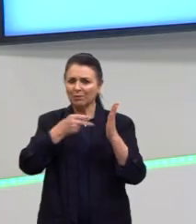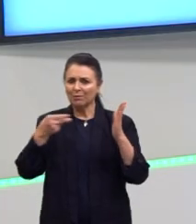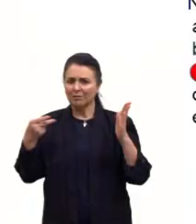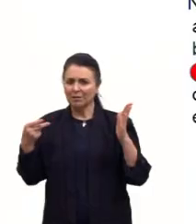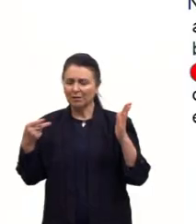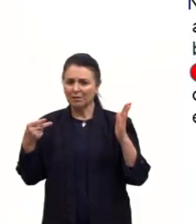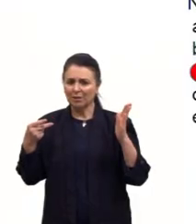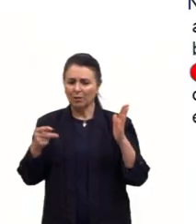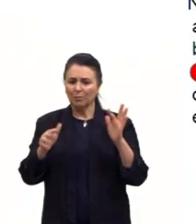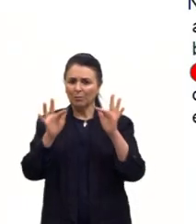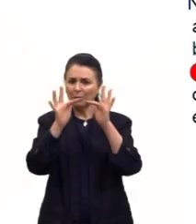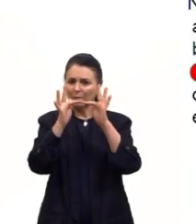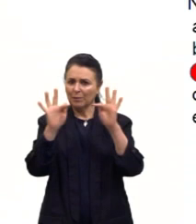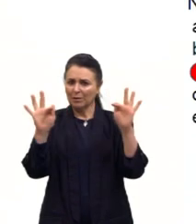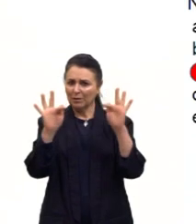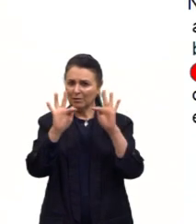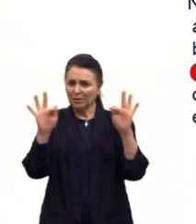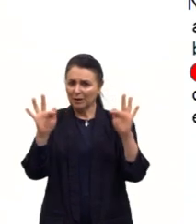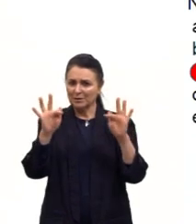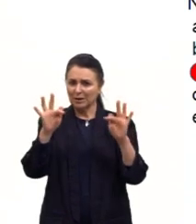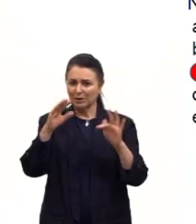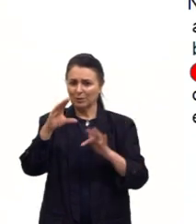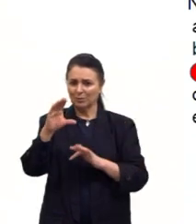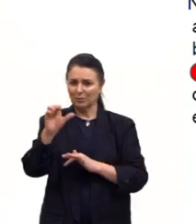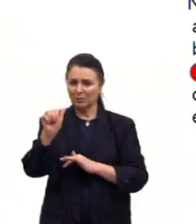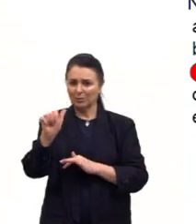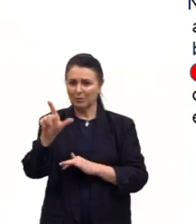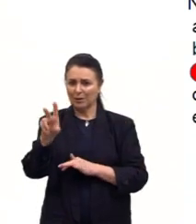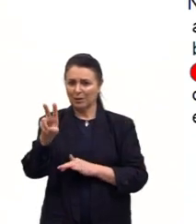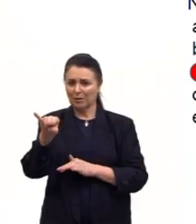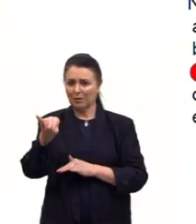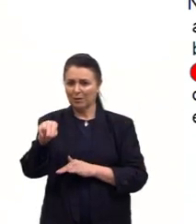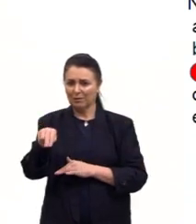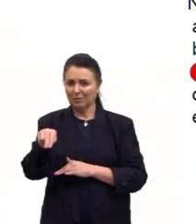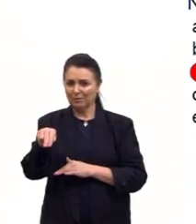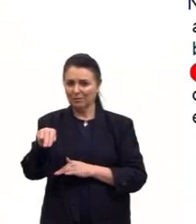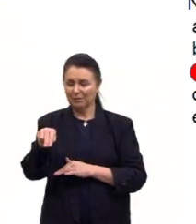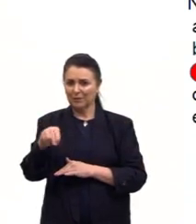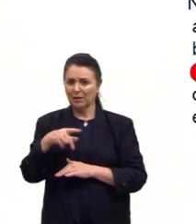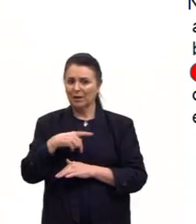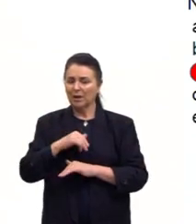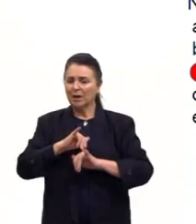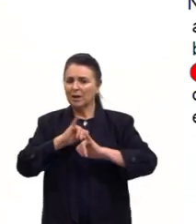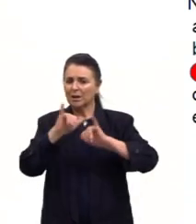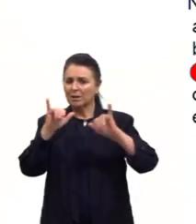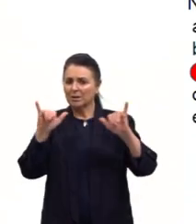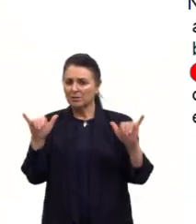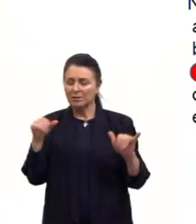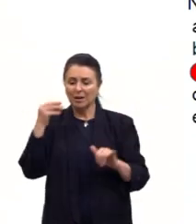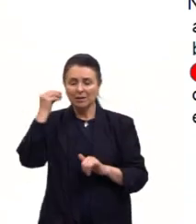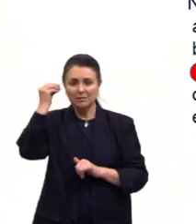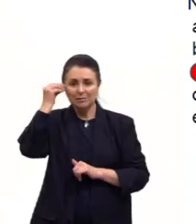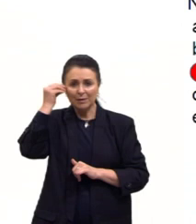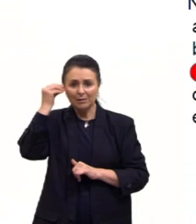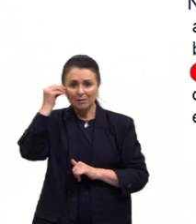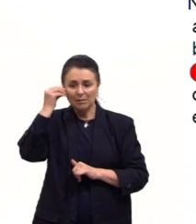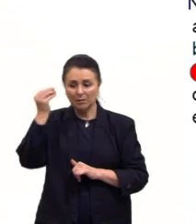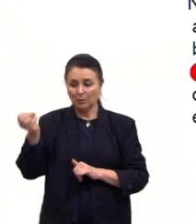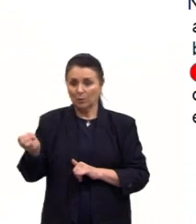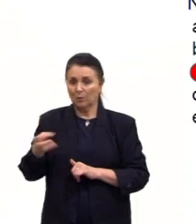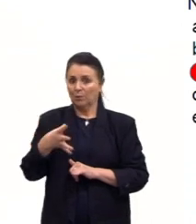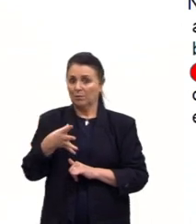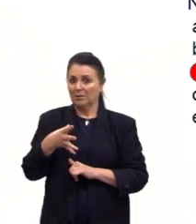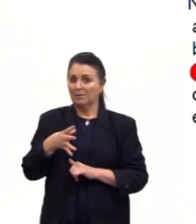para essa frase do Calvin? Calvin, ele diz que as experiências são novas